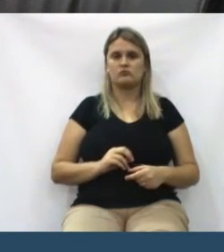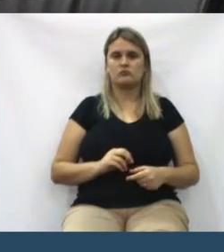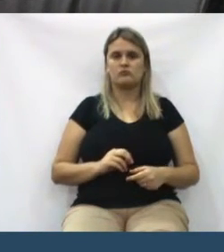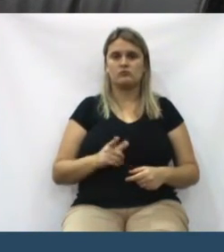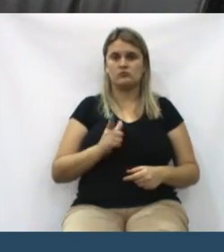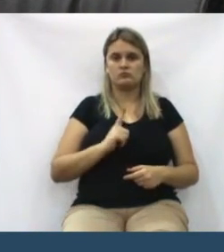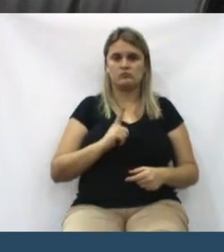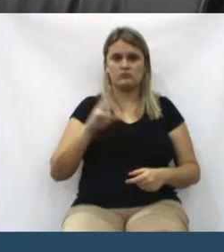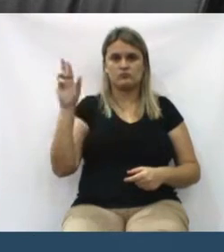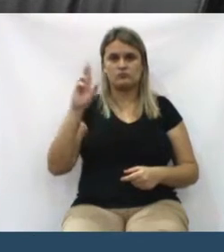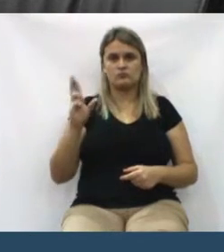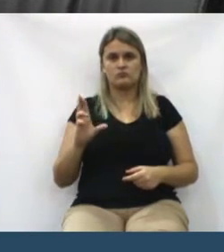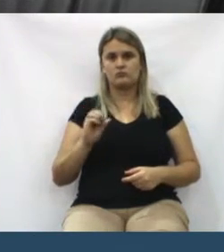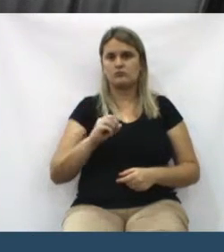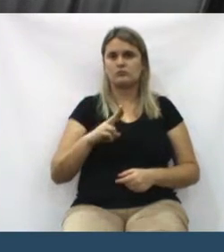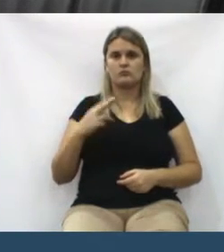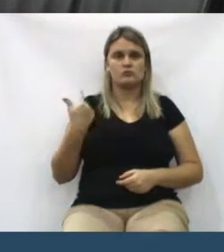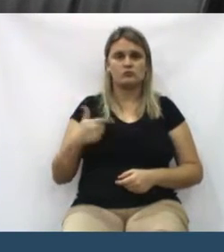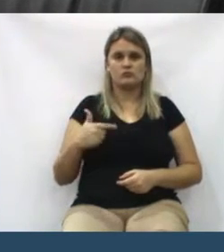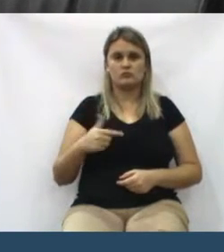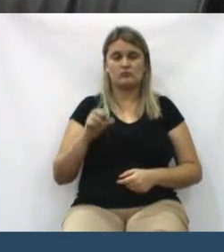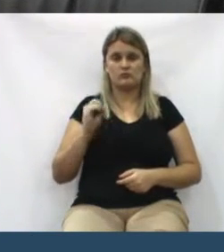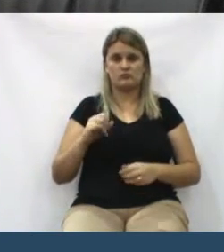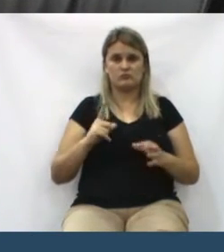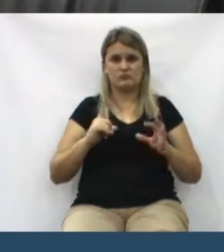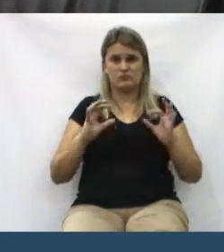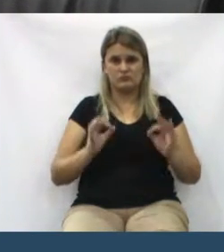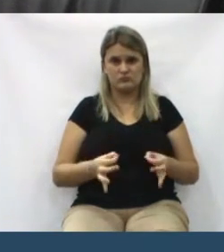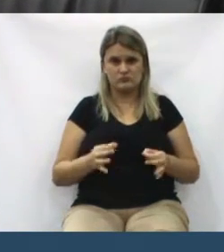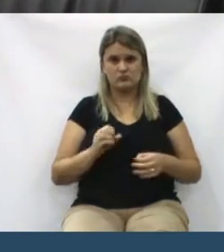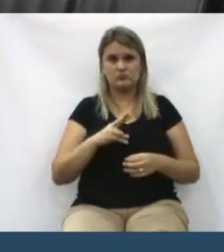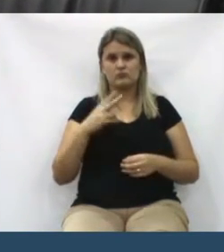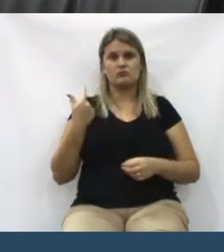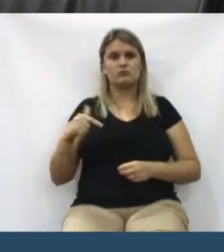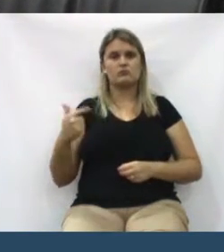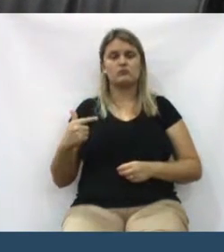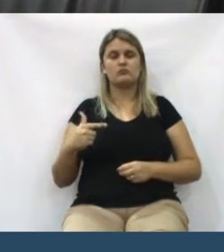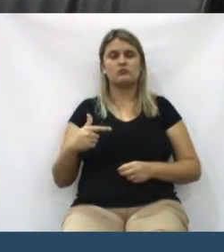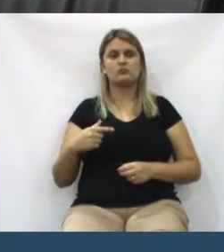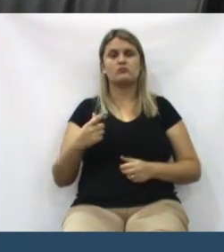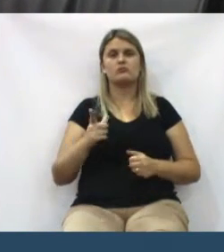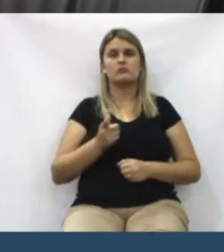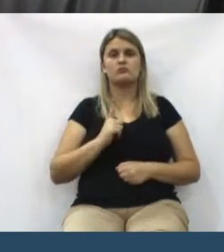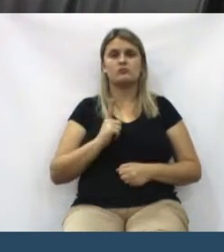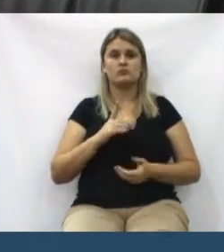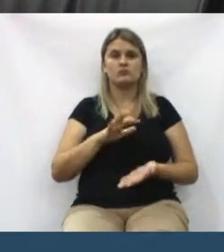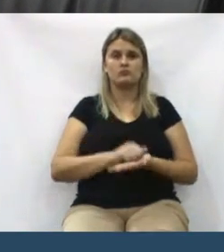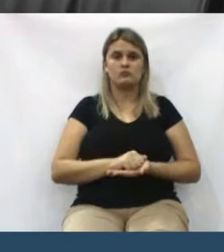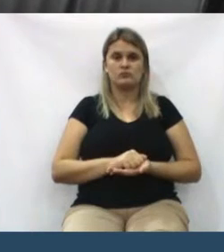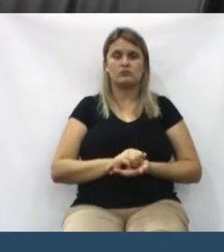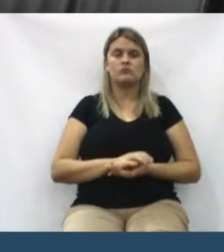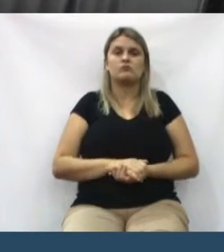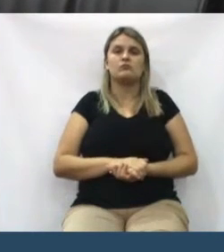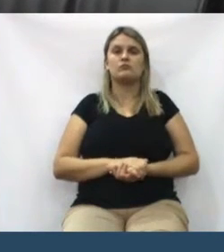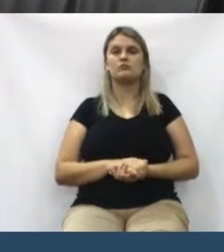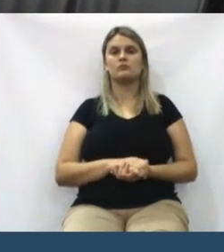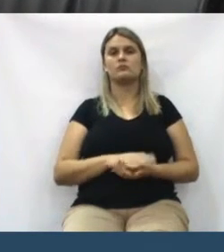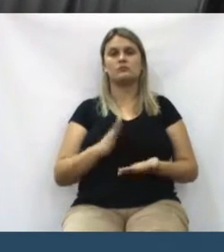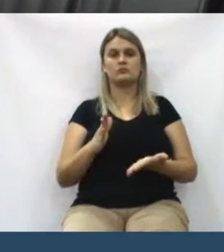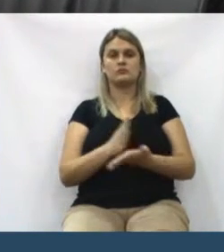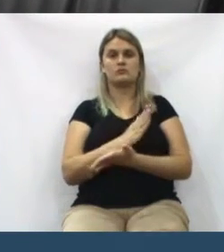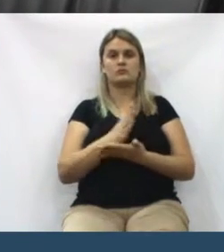razão ou não ter razão, de estar no local certo ou não estar no local certo, de ter um protocolo. Alguns me procuraram